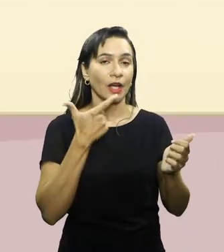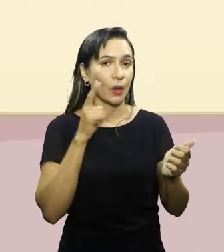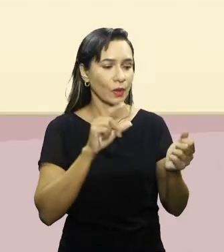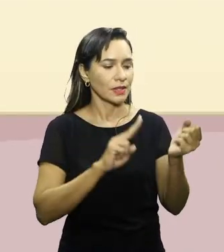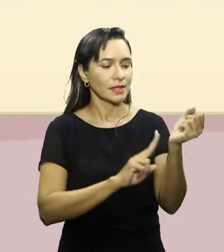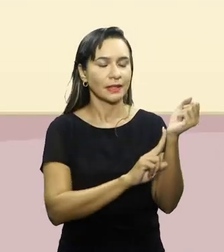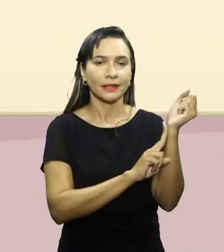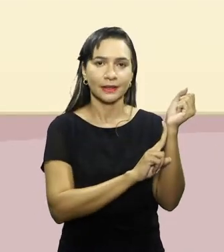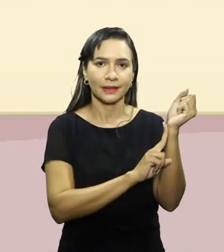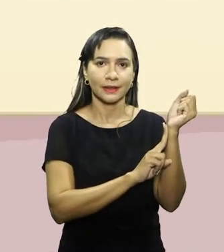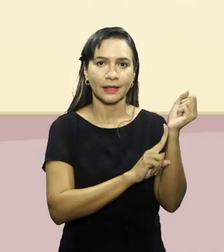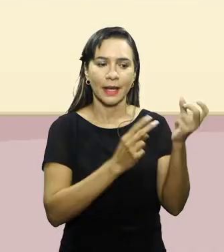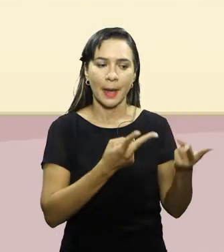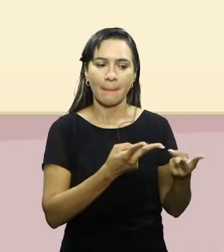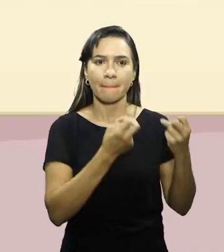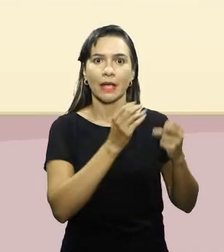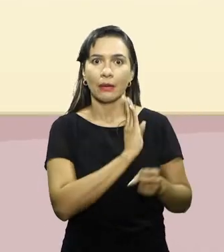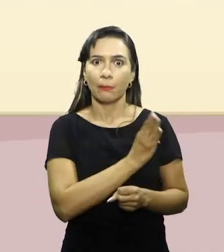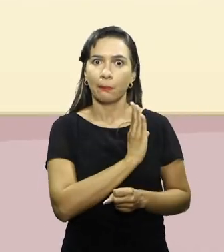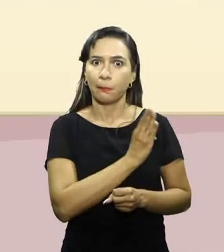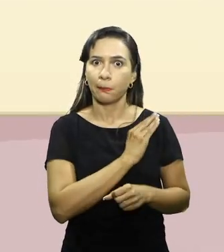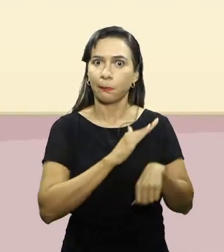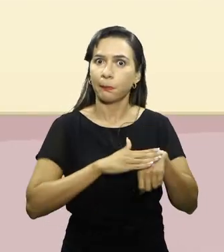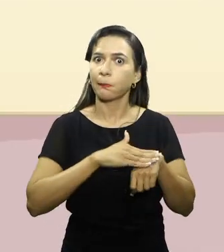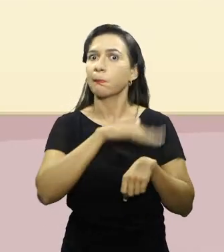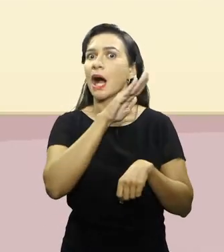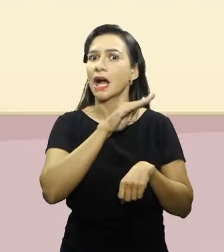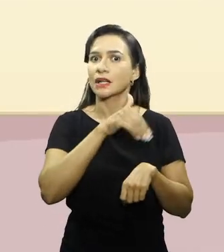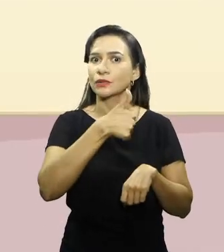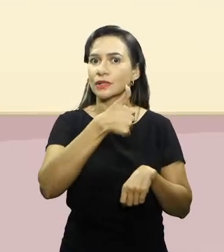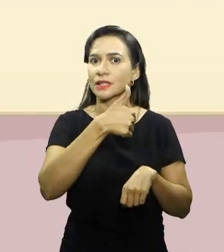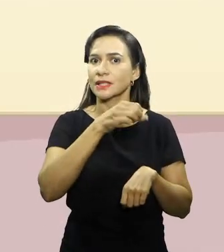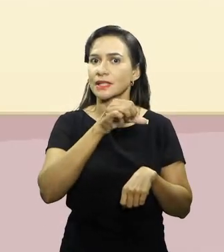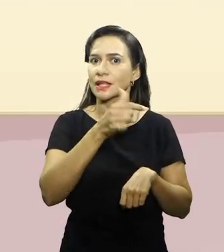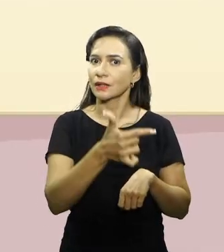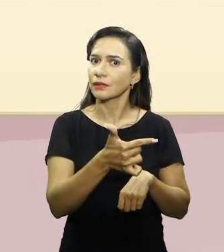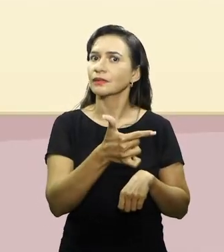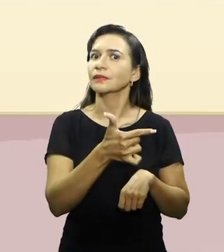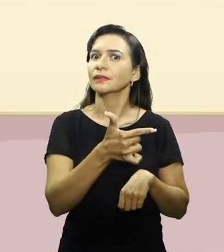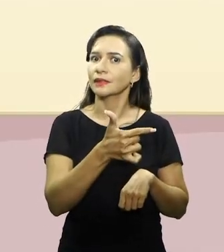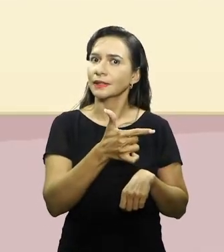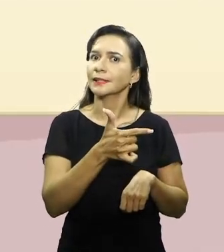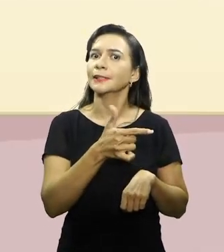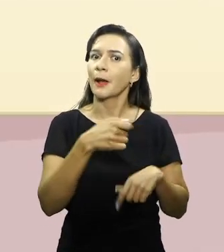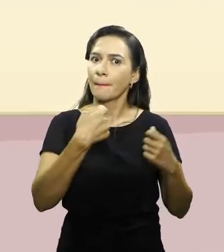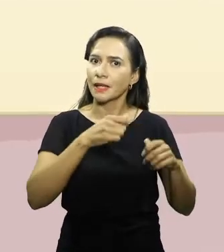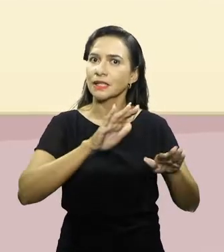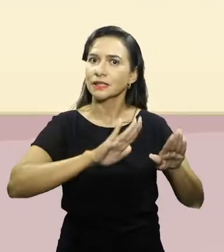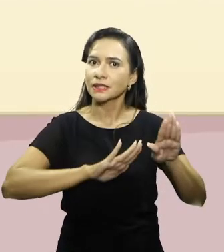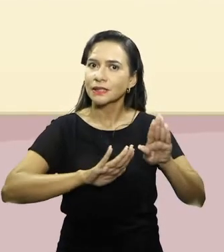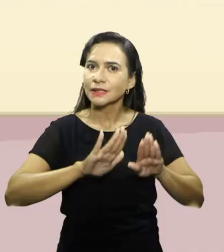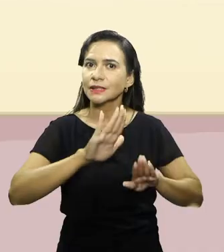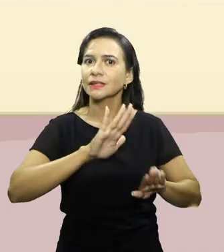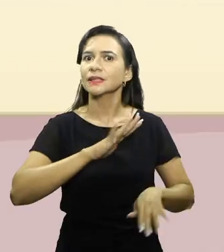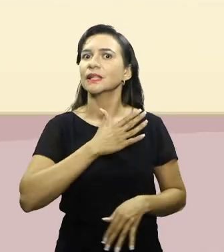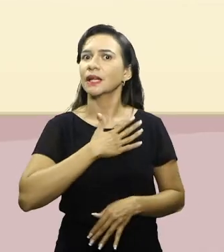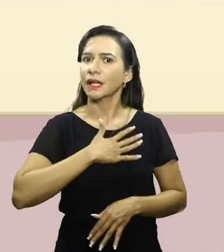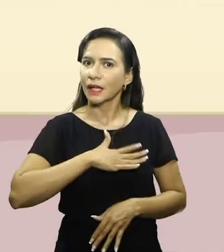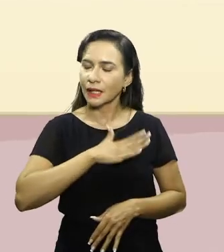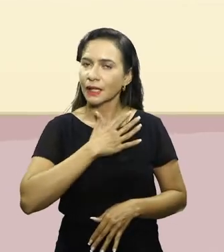e se ele perceber que sua frequência está acima de 192, o adequado é que ele diminua o esforço.